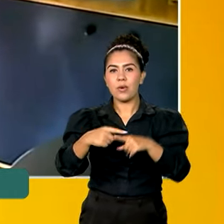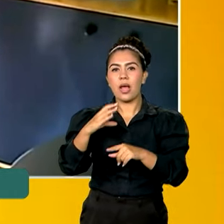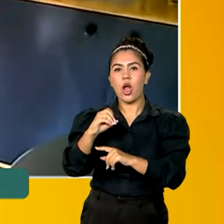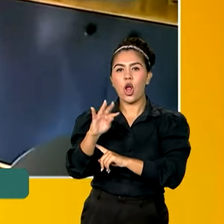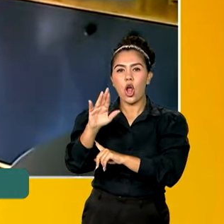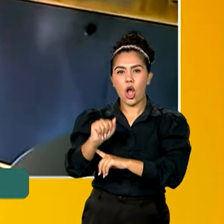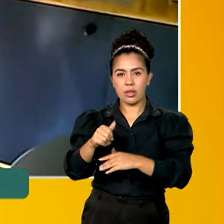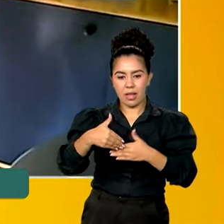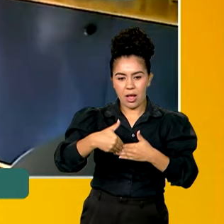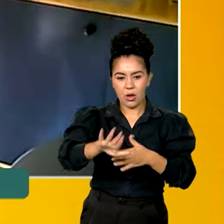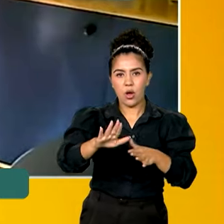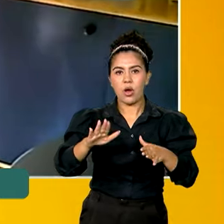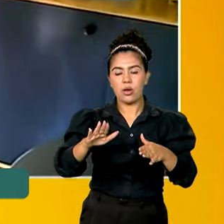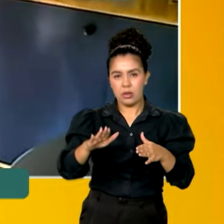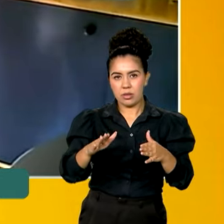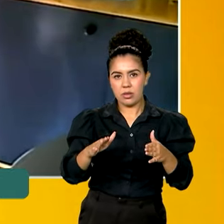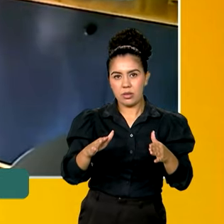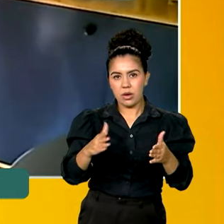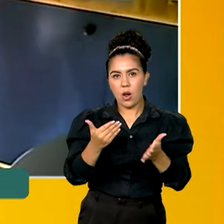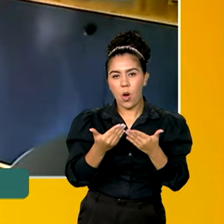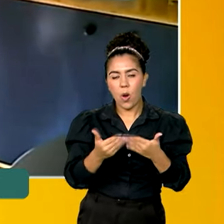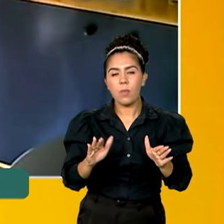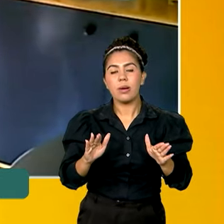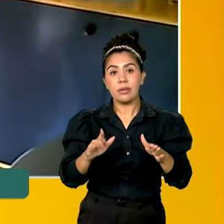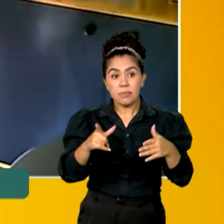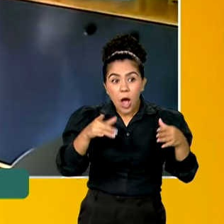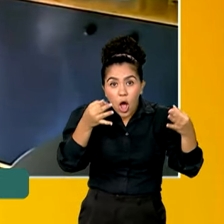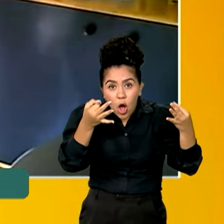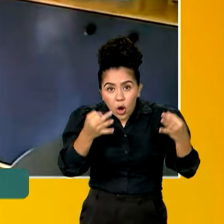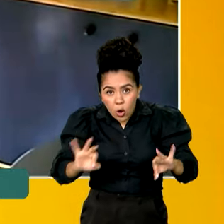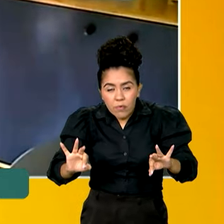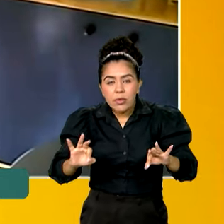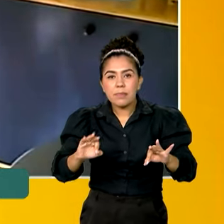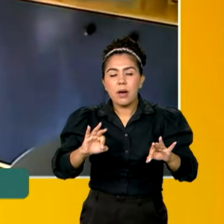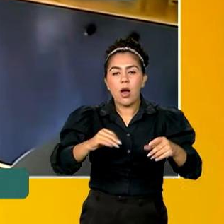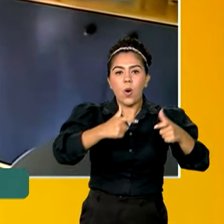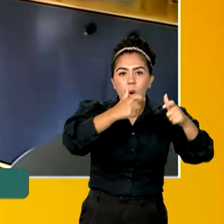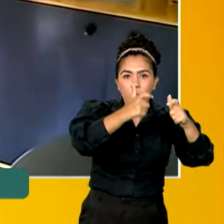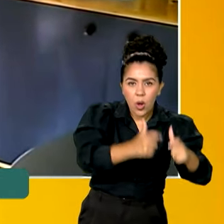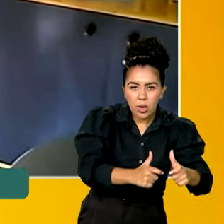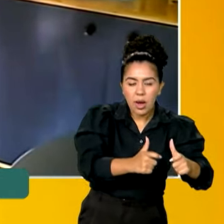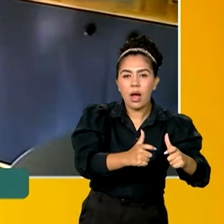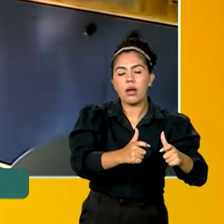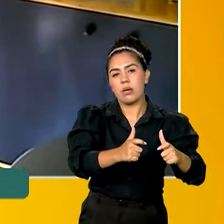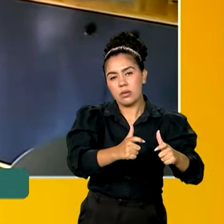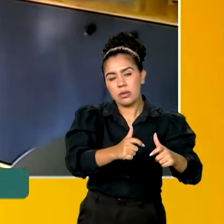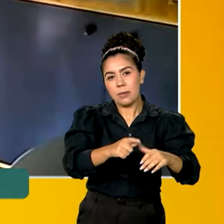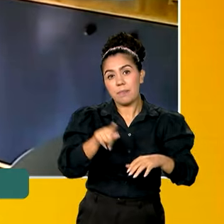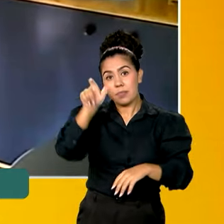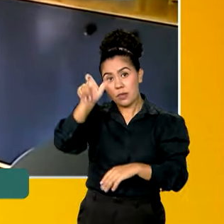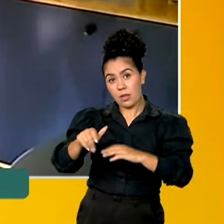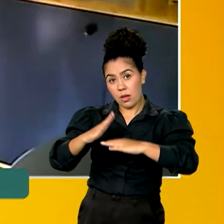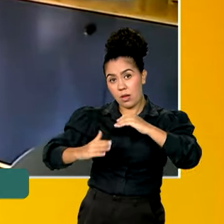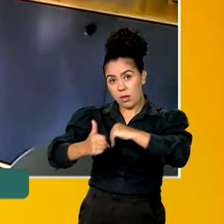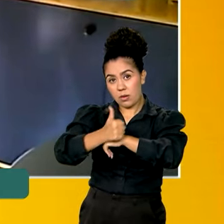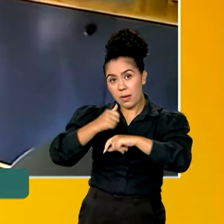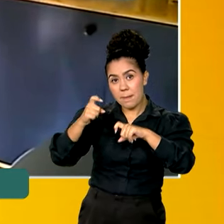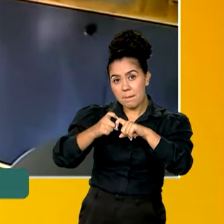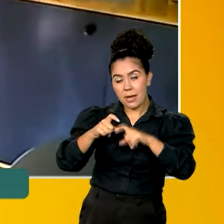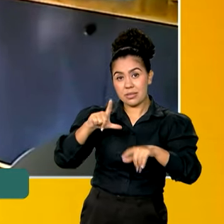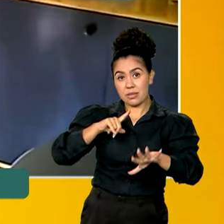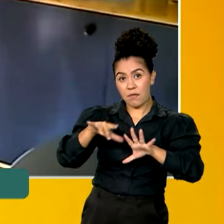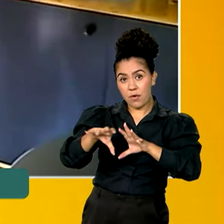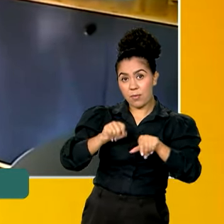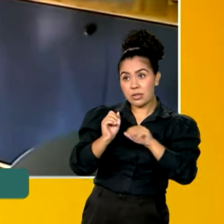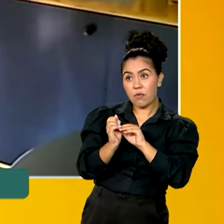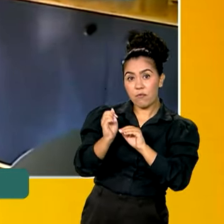no programa. E, ao ter a confirmação de alocação em uma das vagas no programa, o médico formado no exterior vai ter,